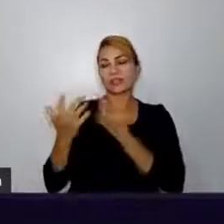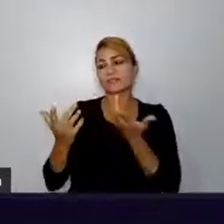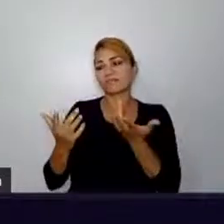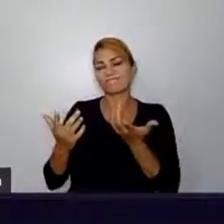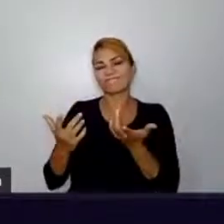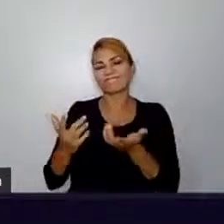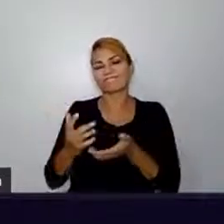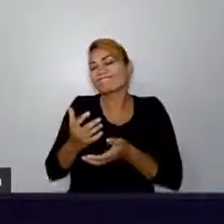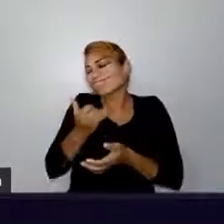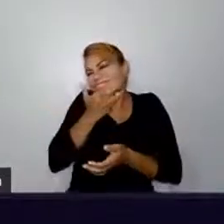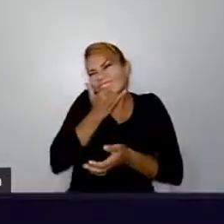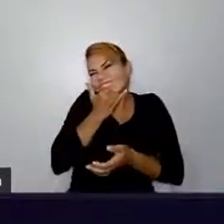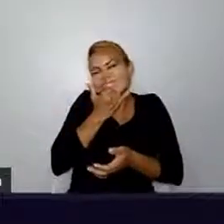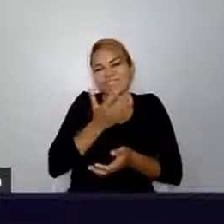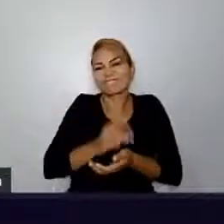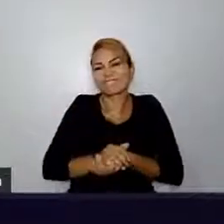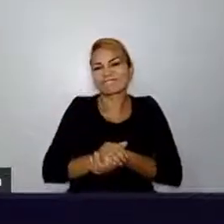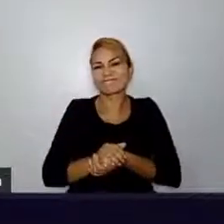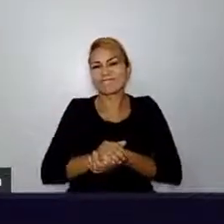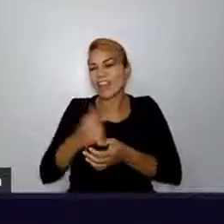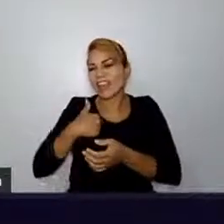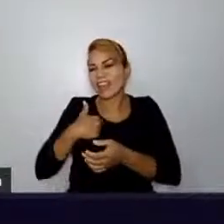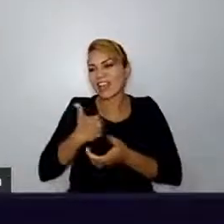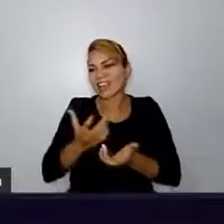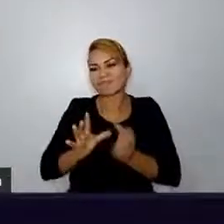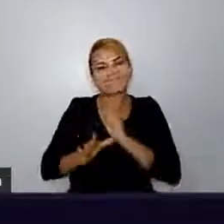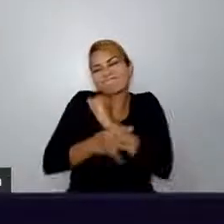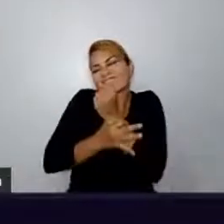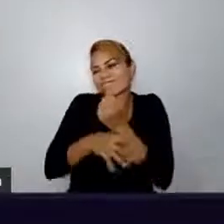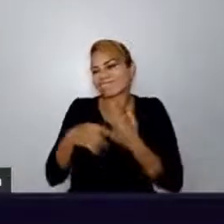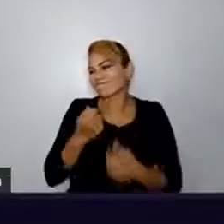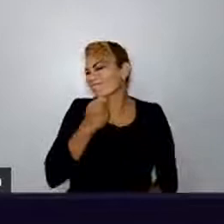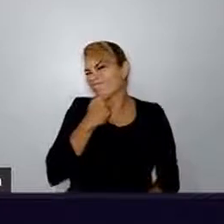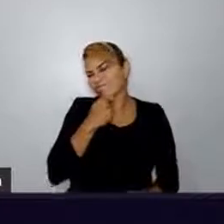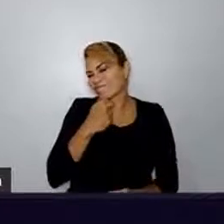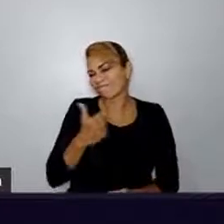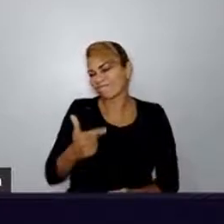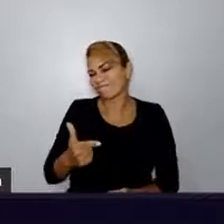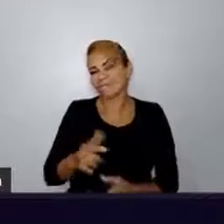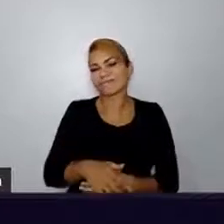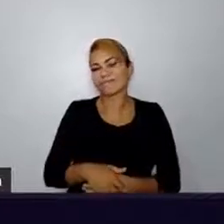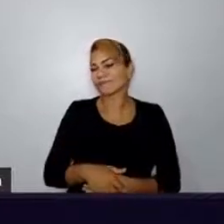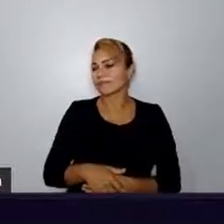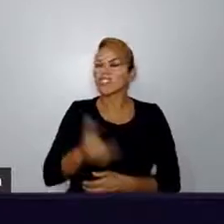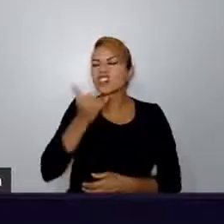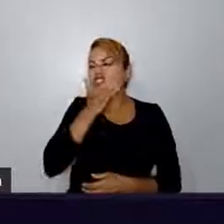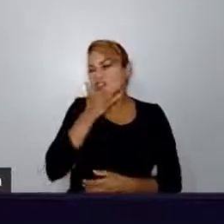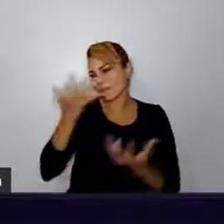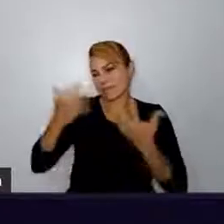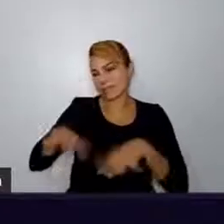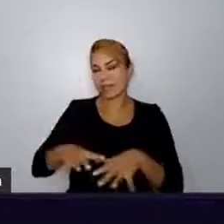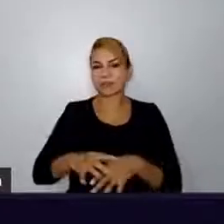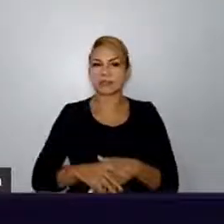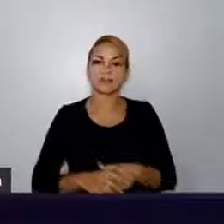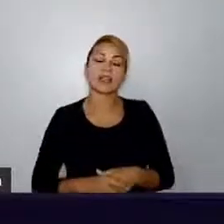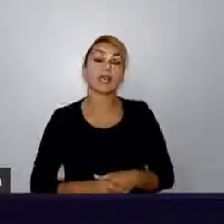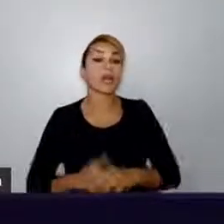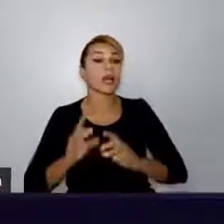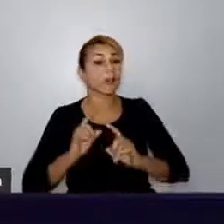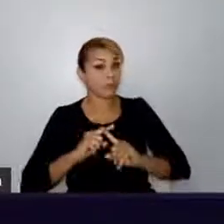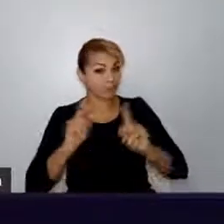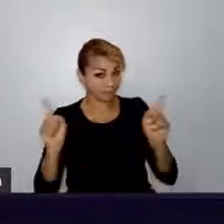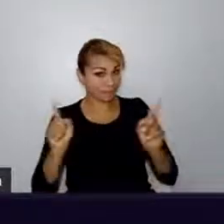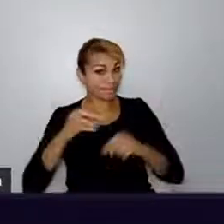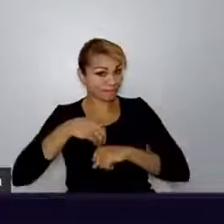por alguma insegurança, a gente pode simplesmente dizer que não. E o meu conselho é, tente se abrir para